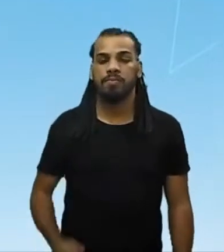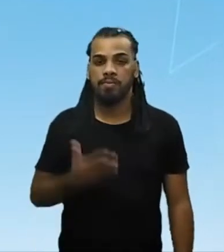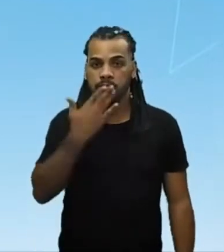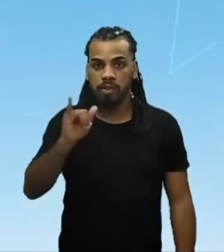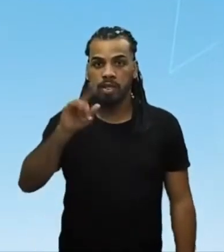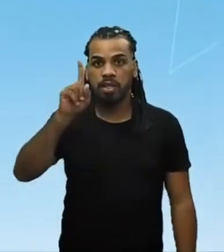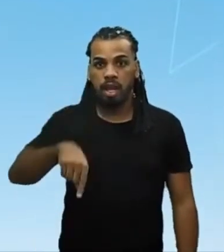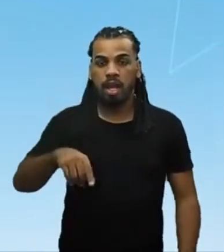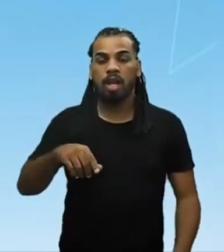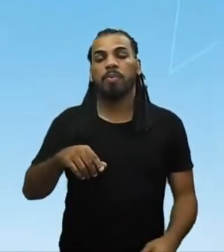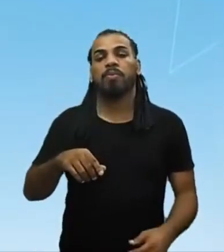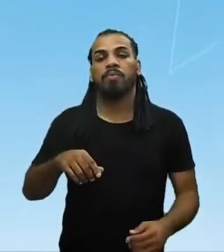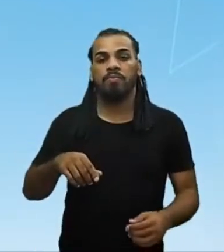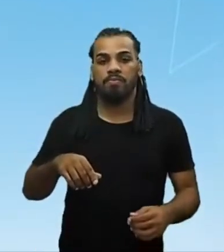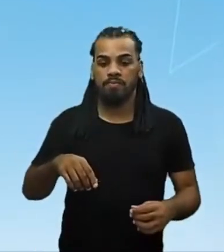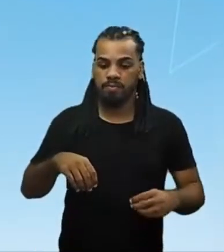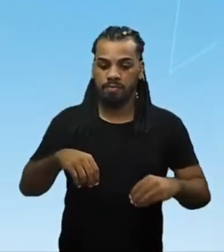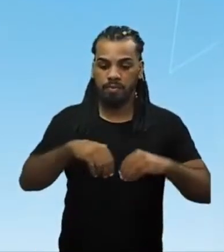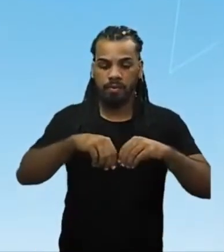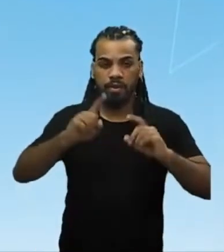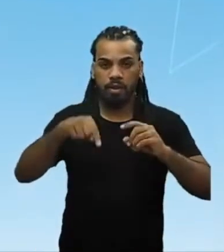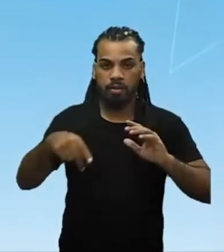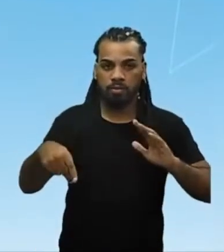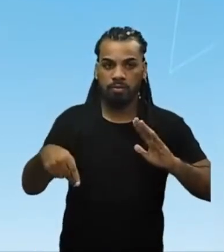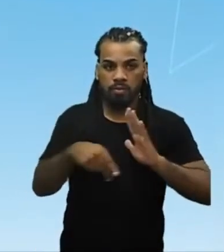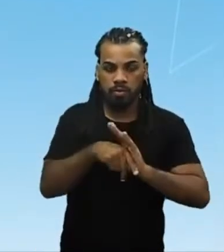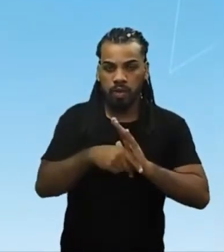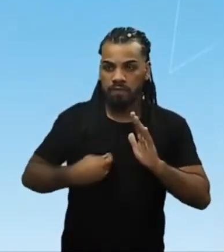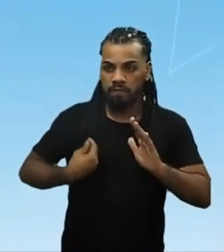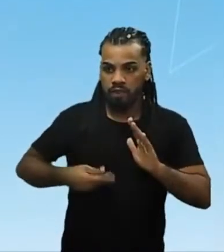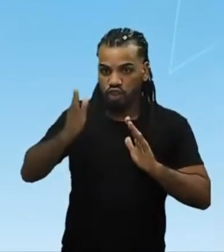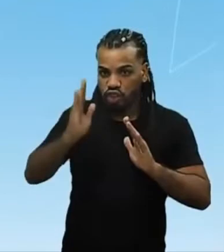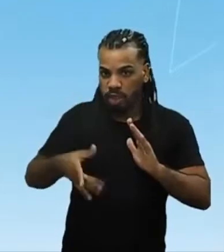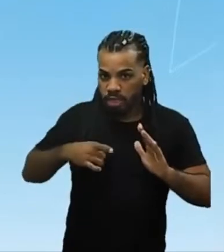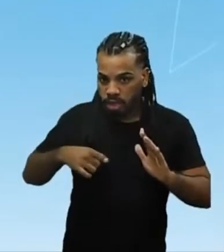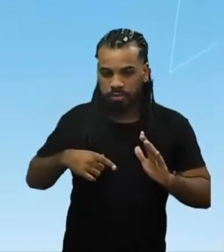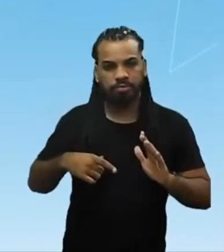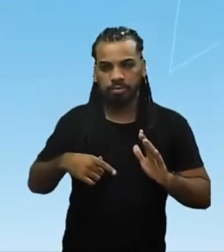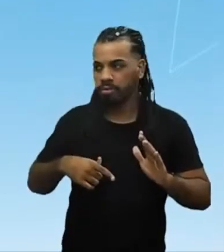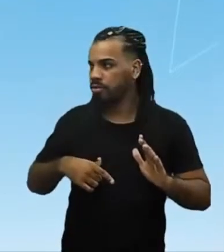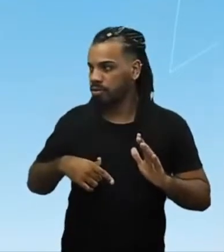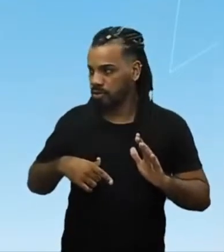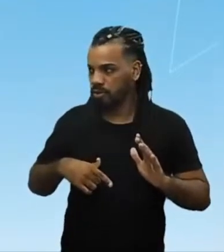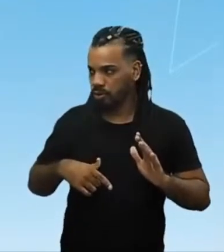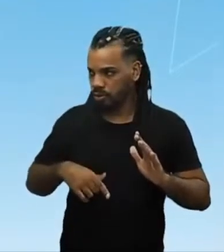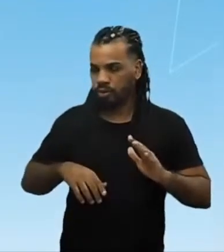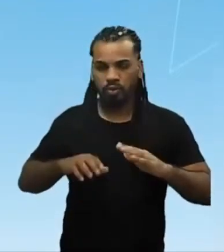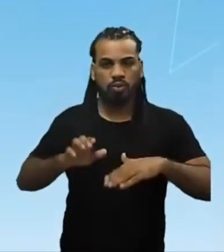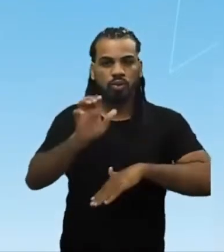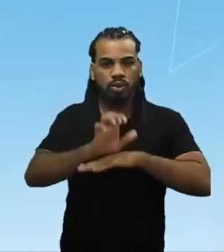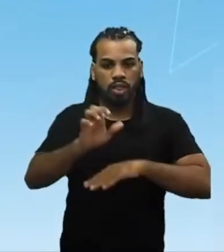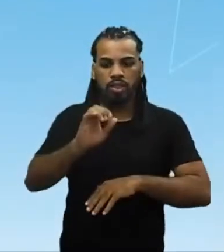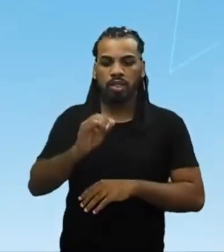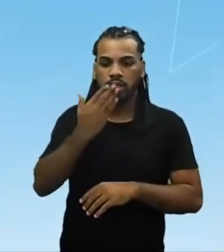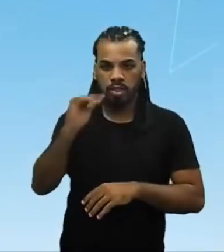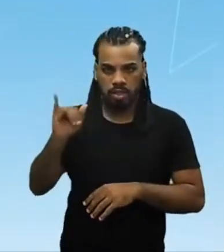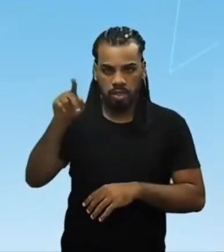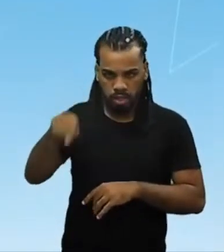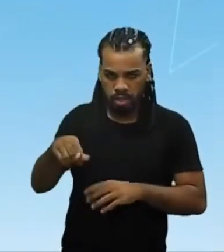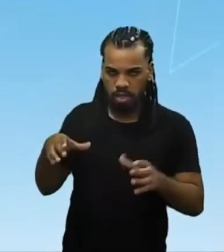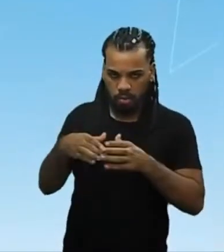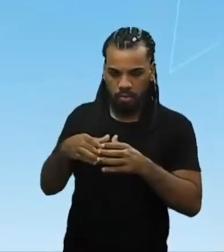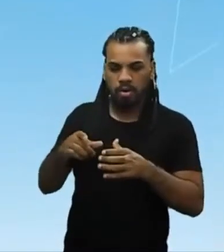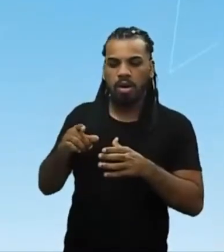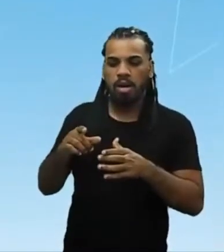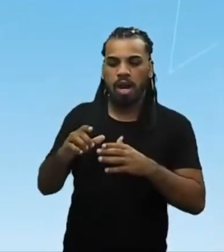terras não eram de posse de quem lá vivia. O Estado Inca, ele era proprietário de